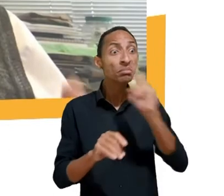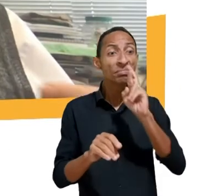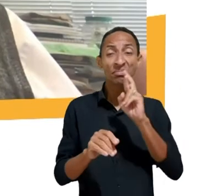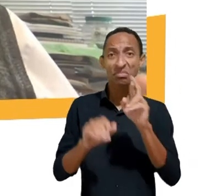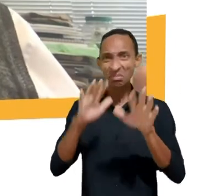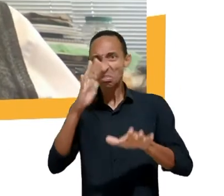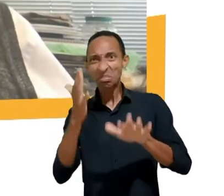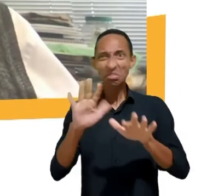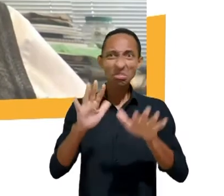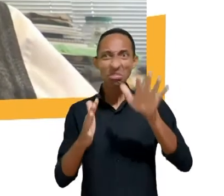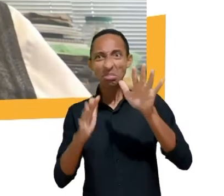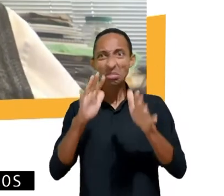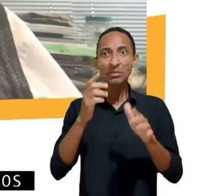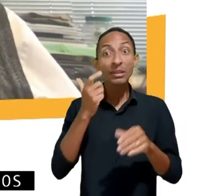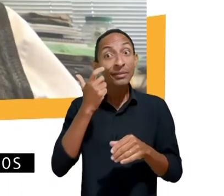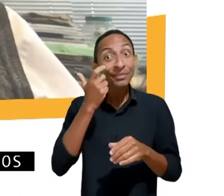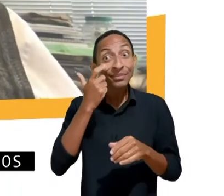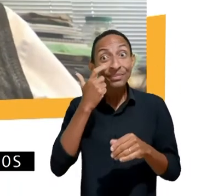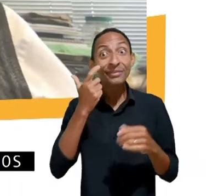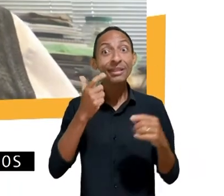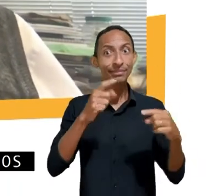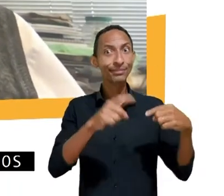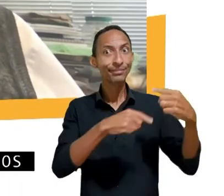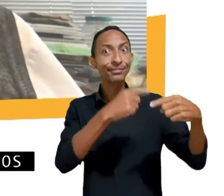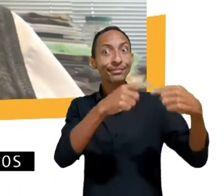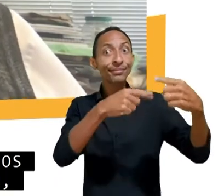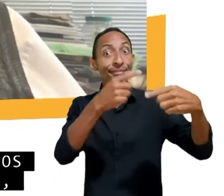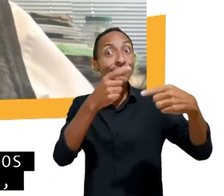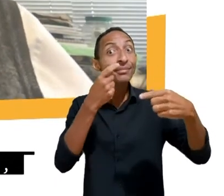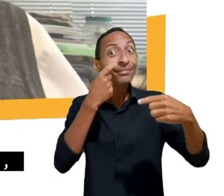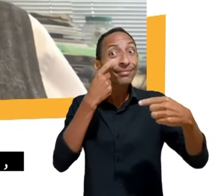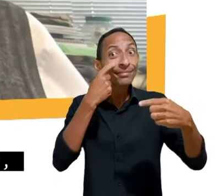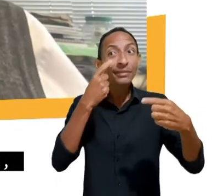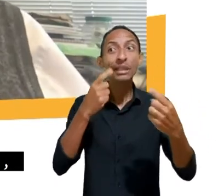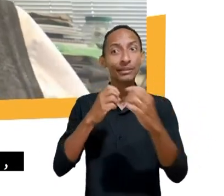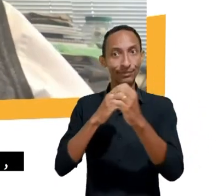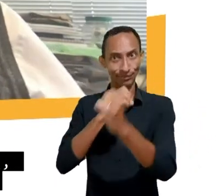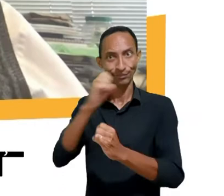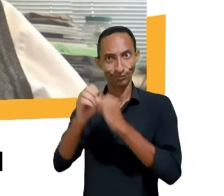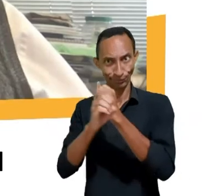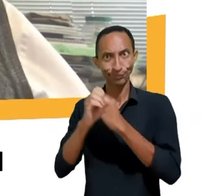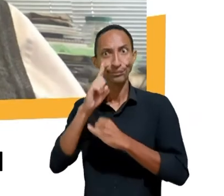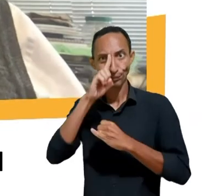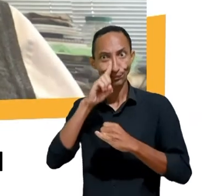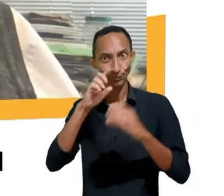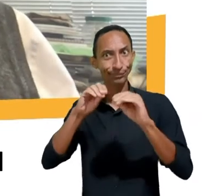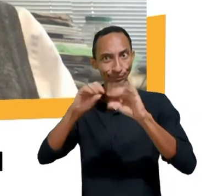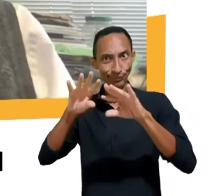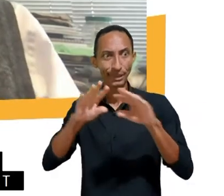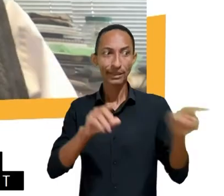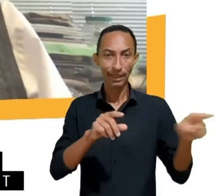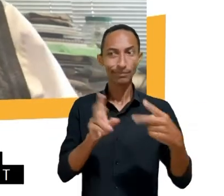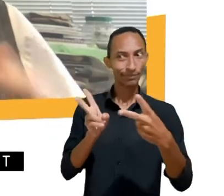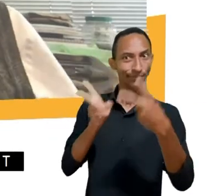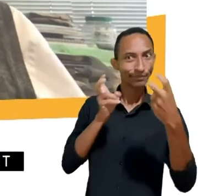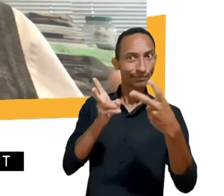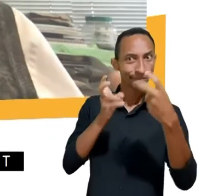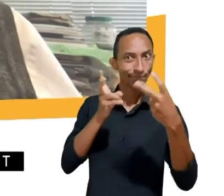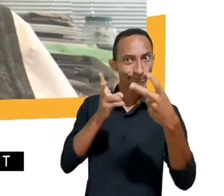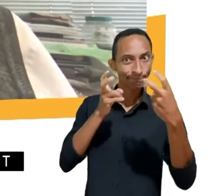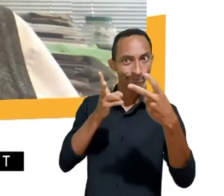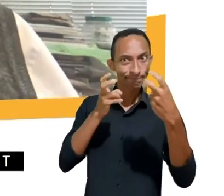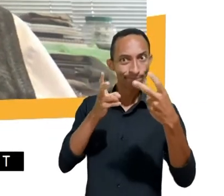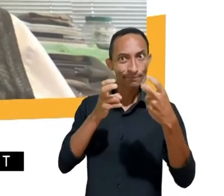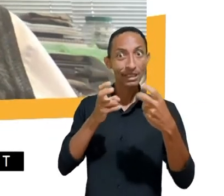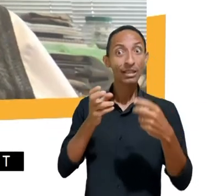novas gerações têm defesas contra os riscos que a internet apresenta, ou espero que tenham defesas maiores do que as gerações anteriores que não